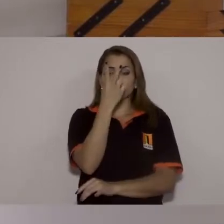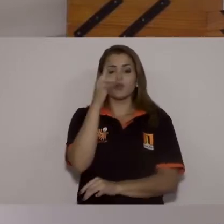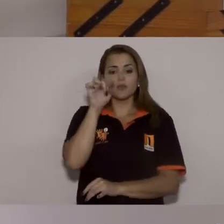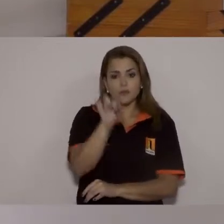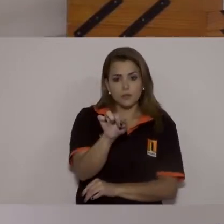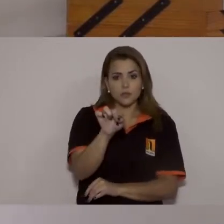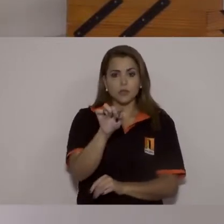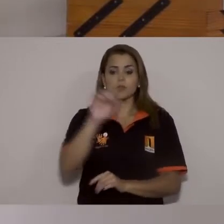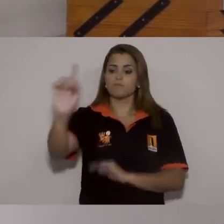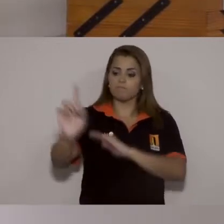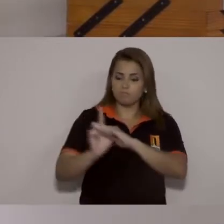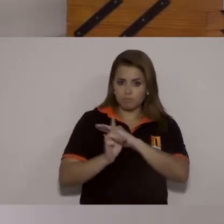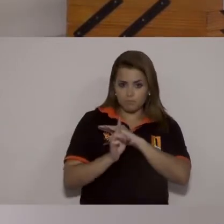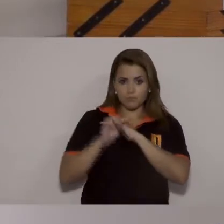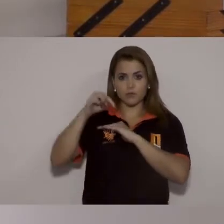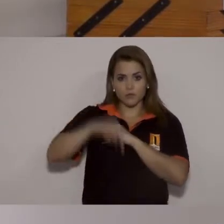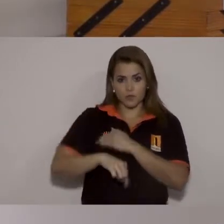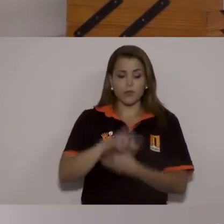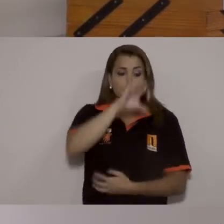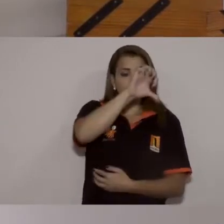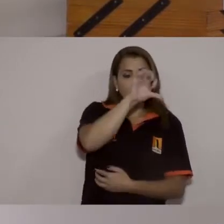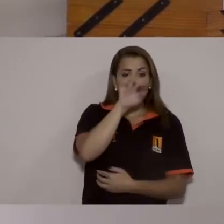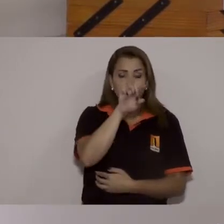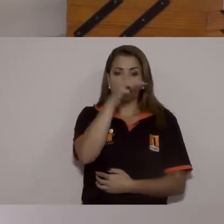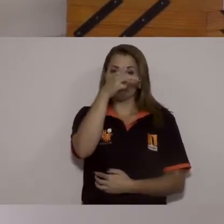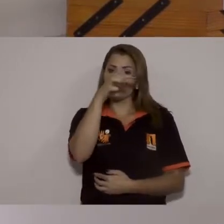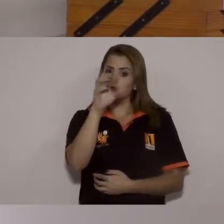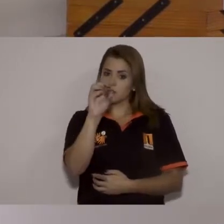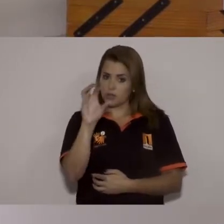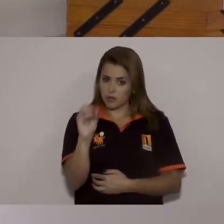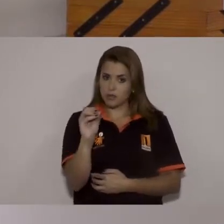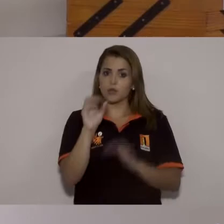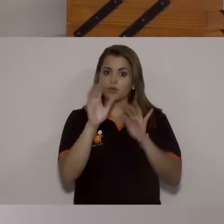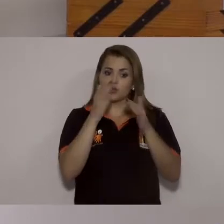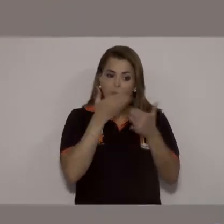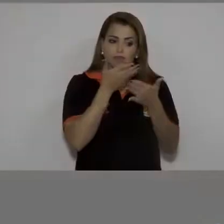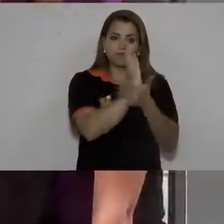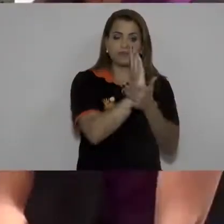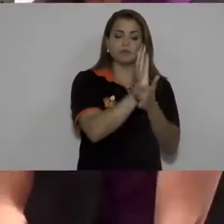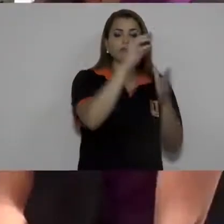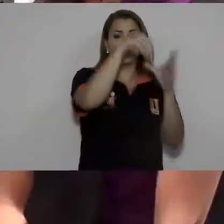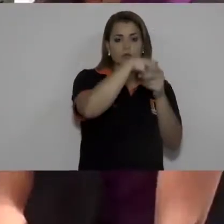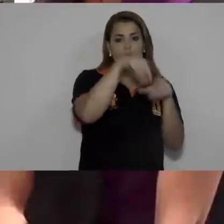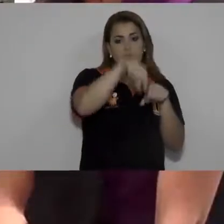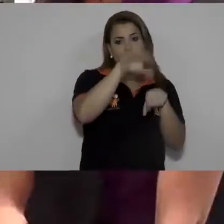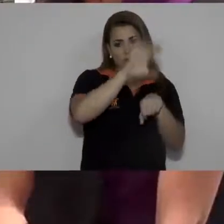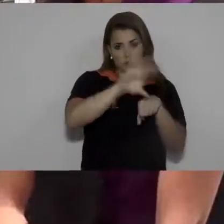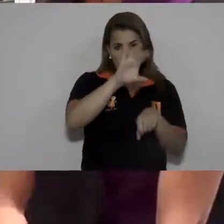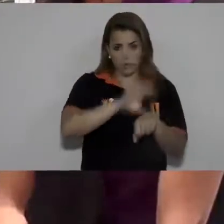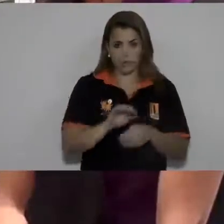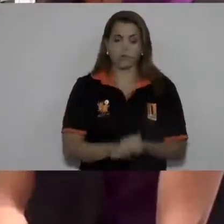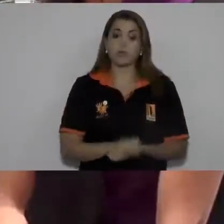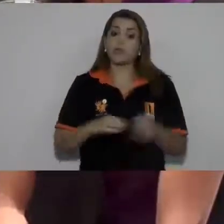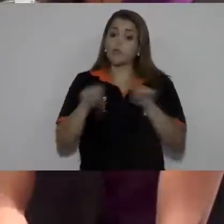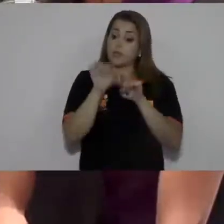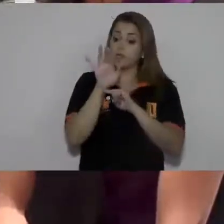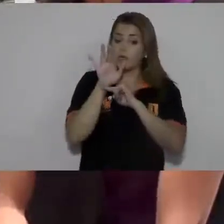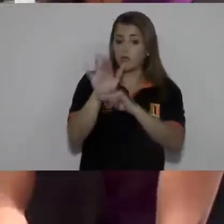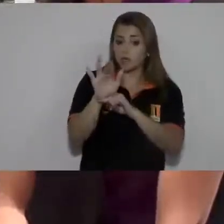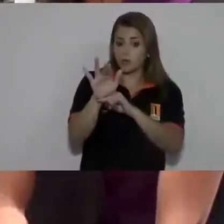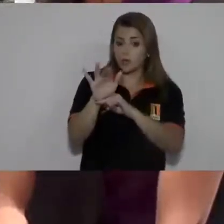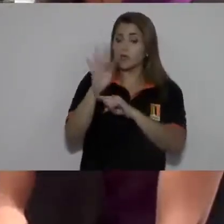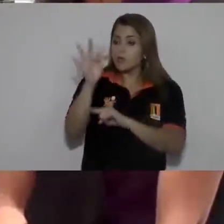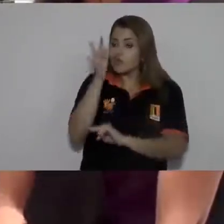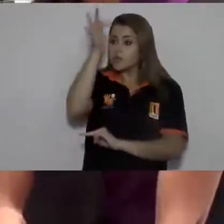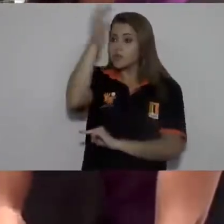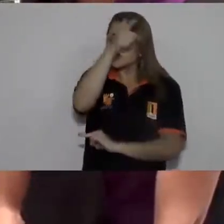e 9.700 participaram dos nossos cursos de orientação profissional. Assim, estamos contribuindo para que os jovens tenham um futuro ainda